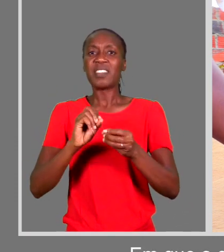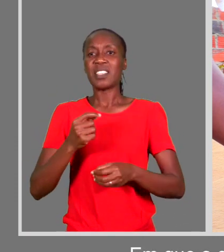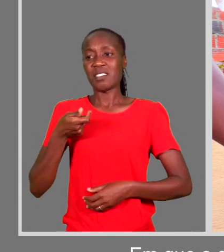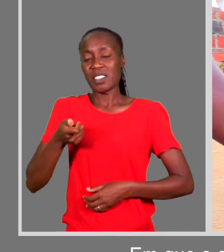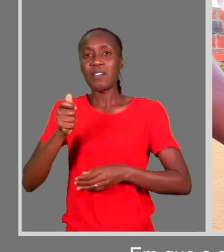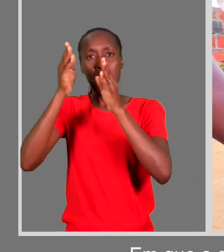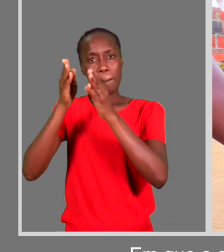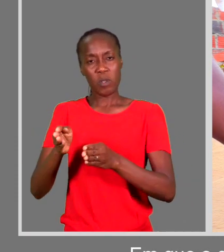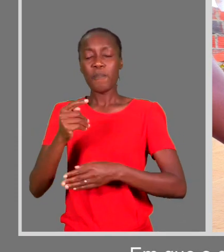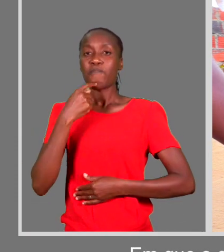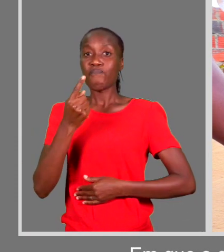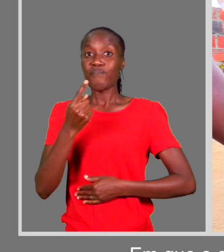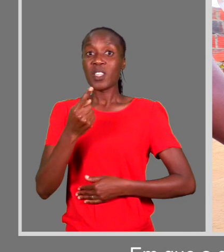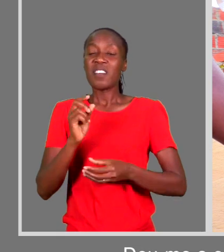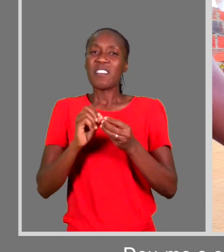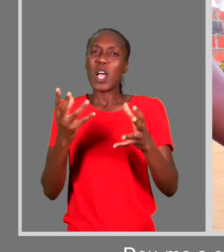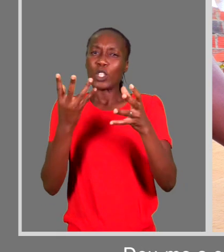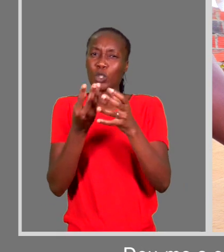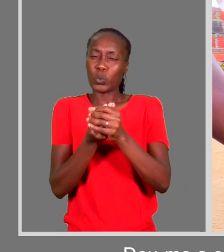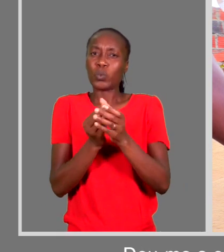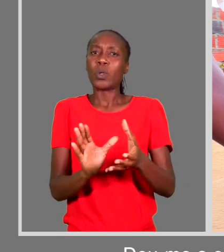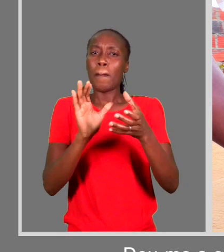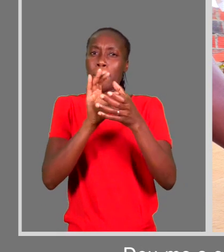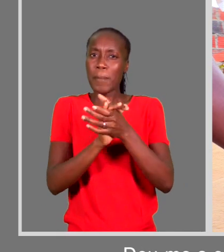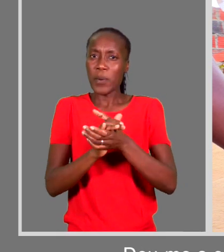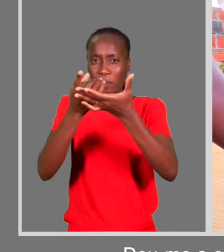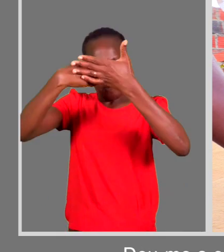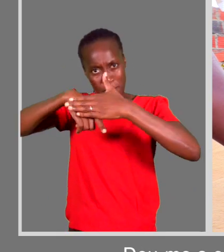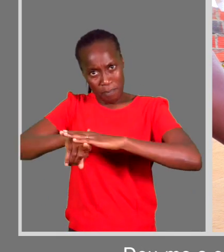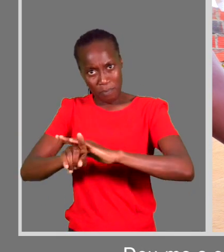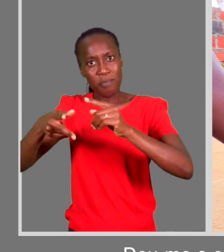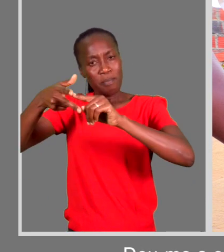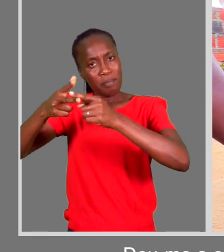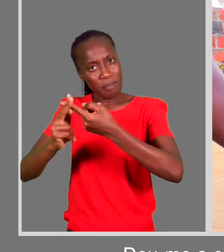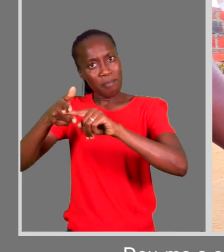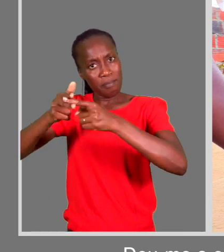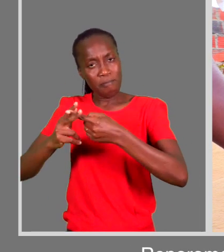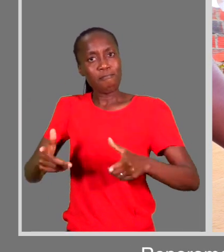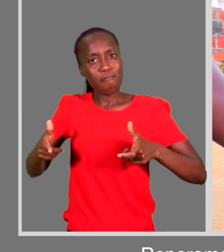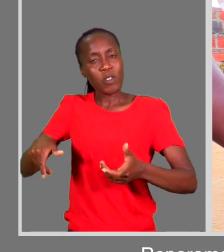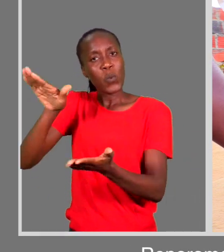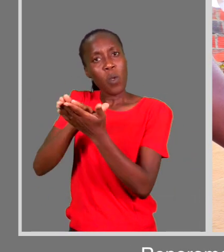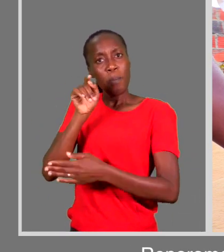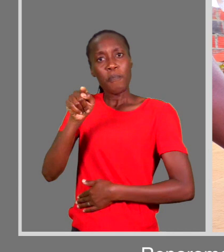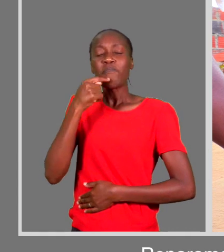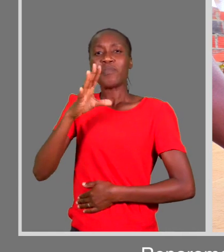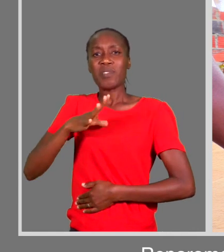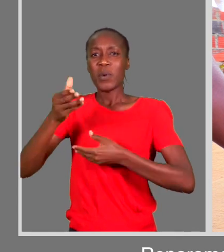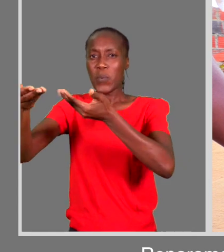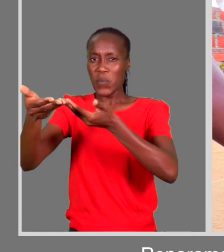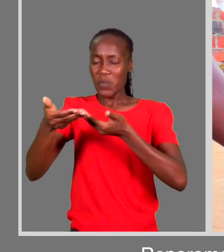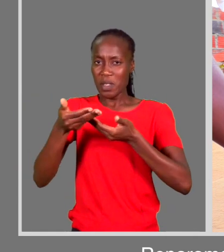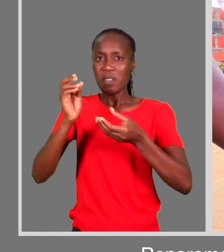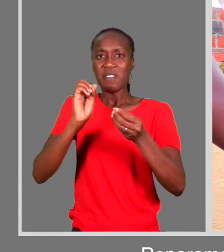cadeira de rodas estava avariada. Deu-me o endereço e fui para lá com amigos. Reparamos lá